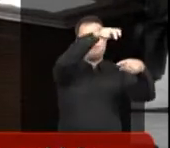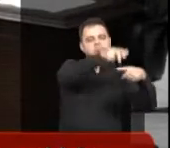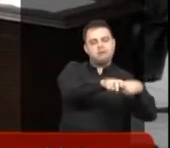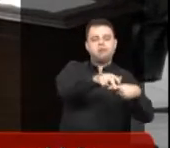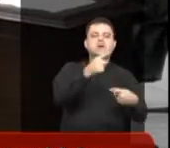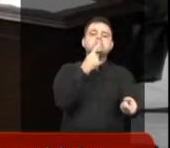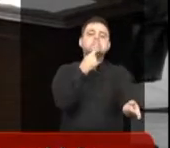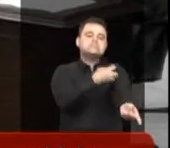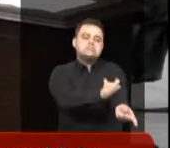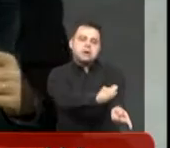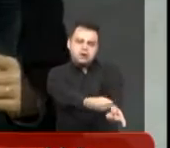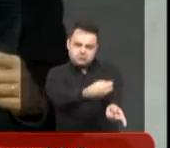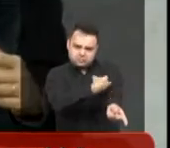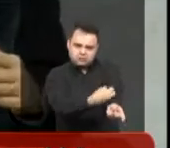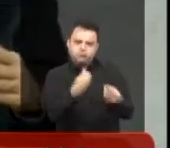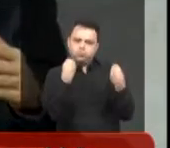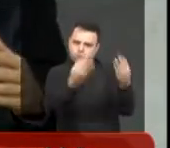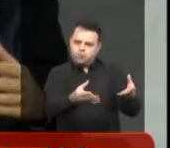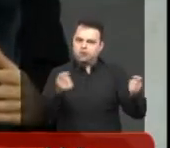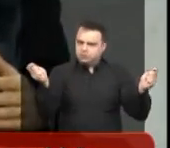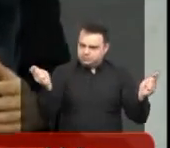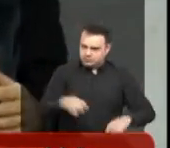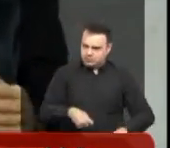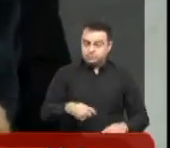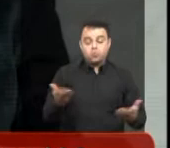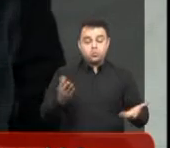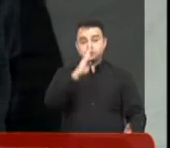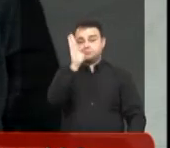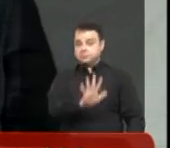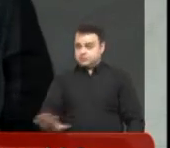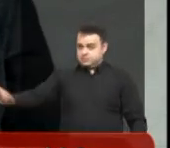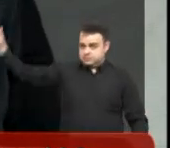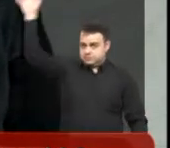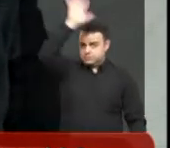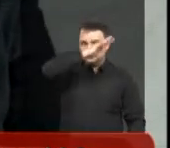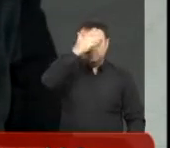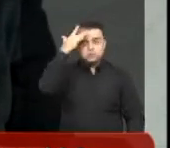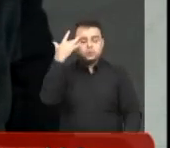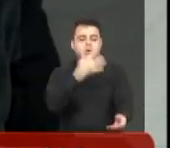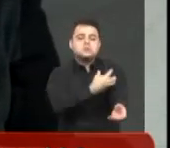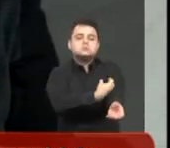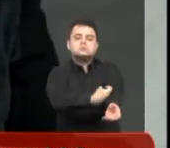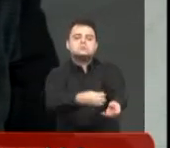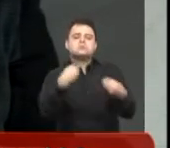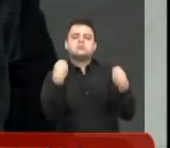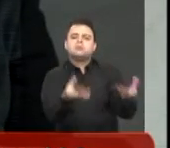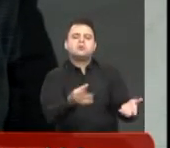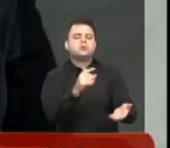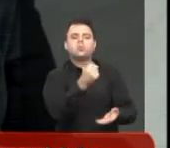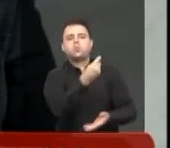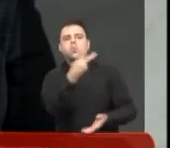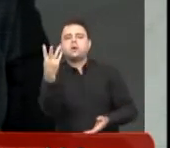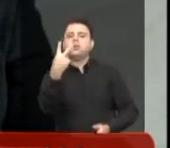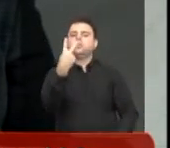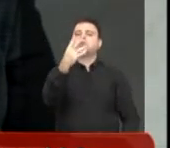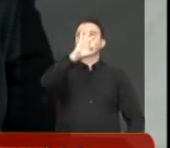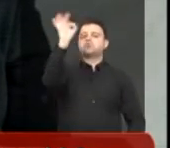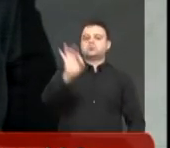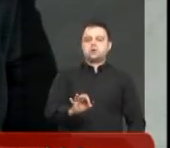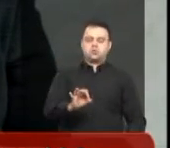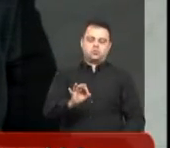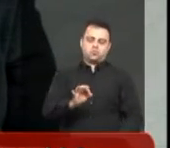Porque muita gente quer contribuir doando sangue, a gente vê, por exemplo, no Brasil hoje nós temos aproximadamente 2% apenas da